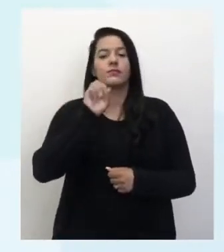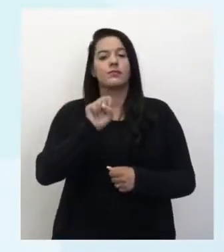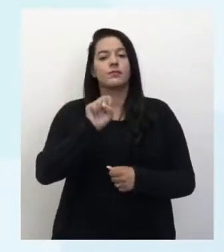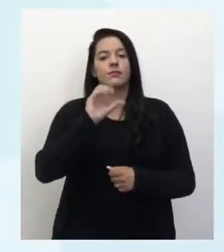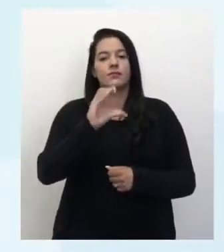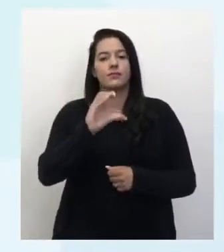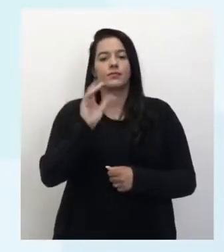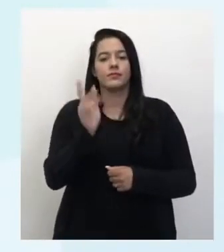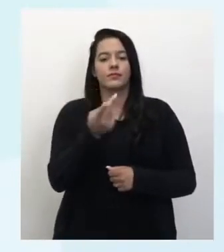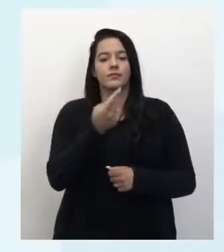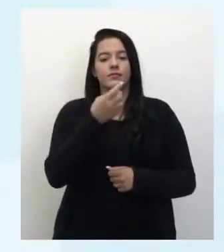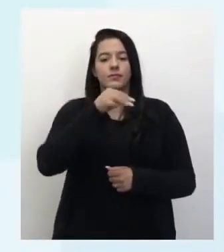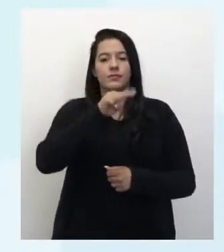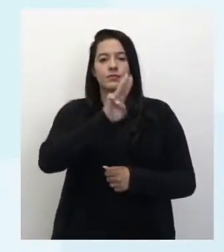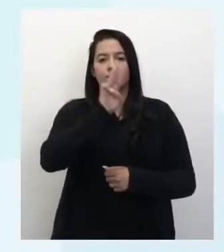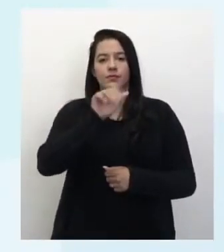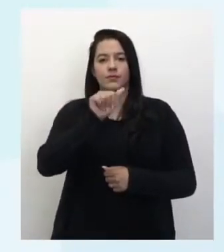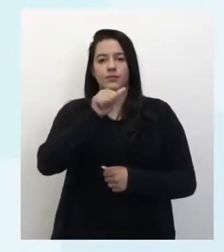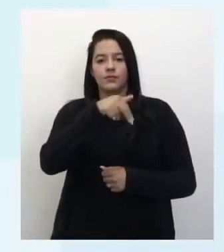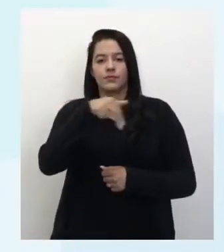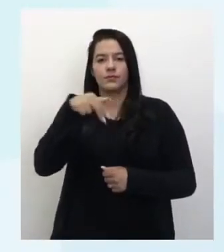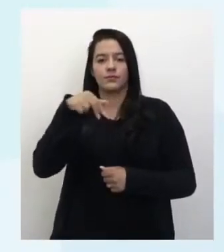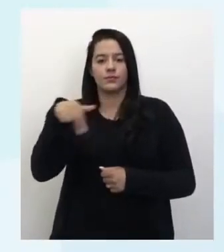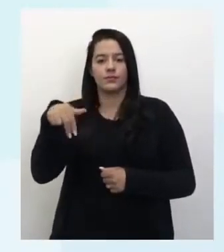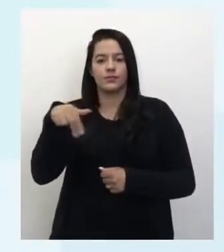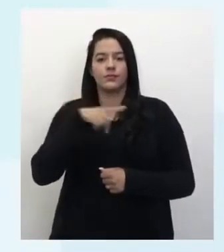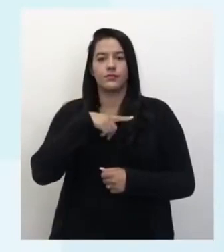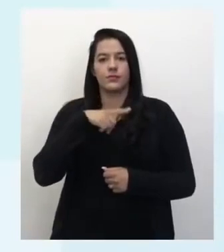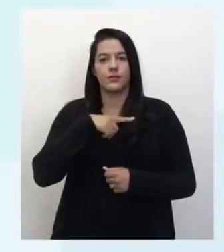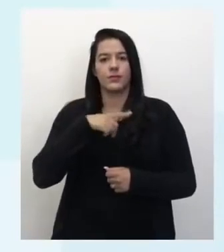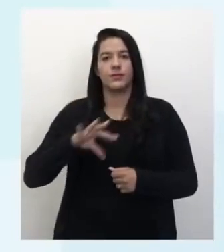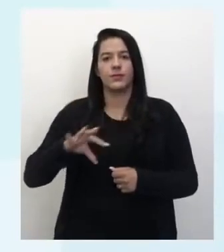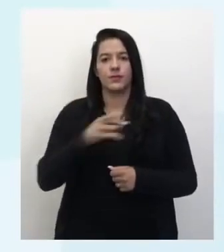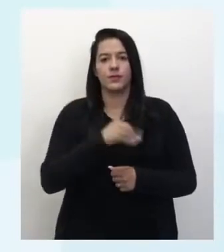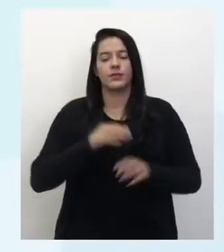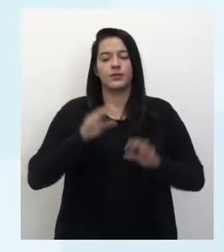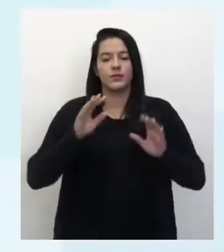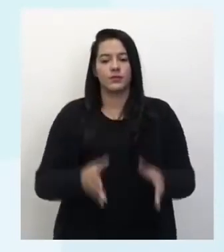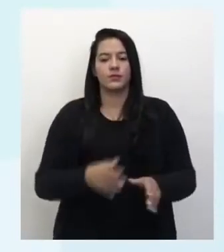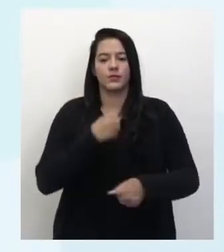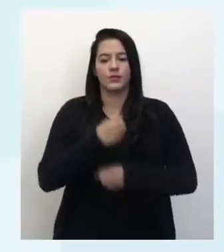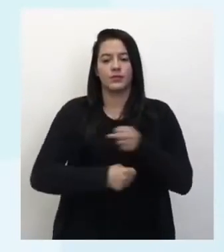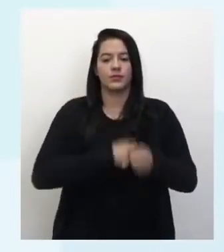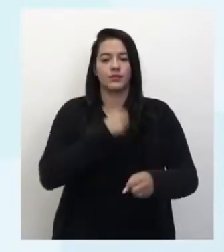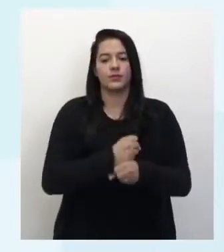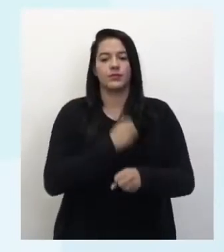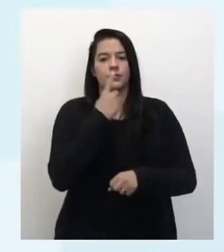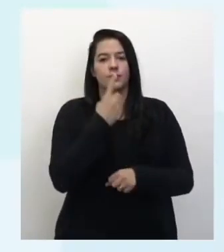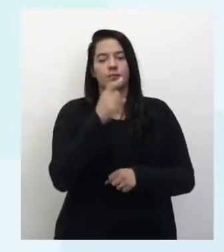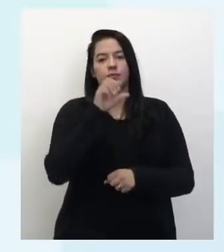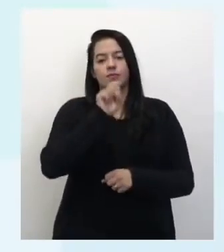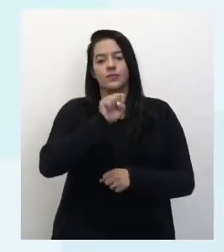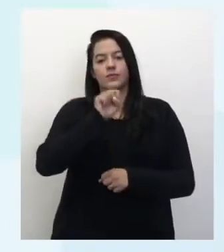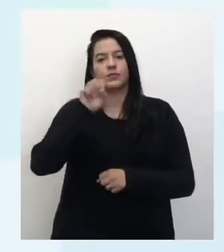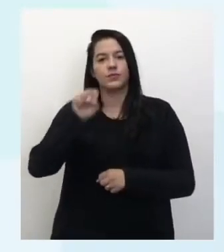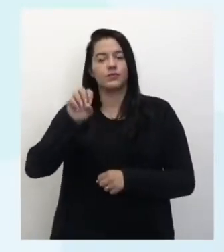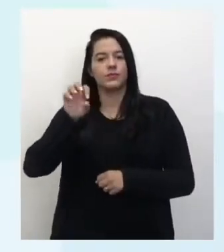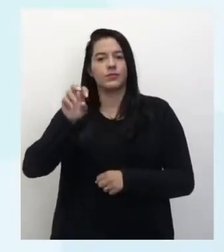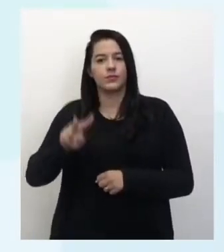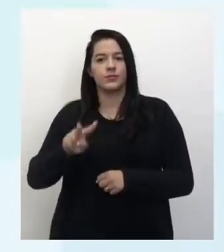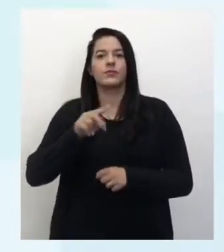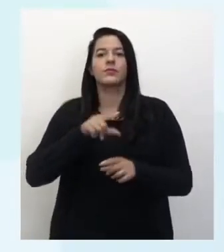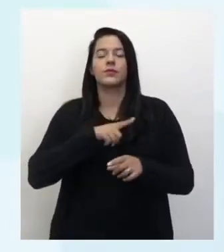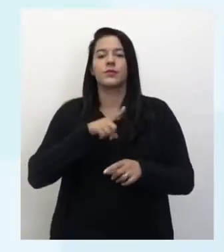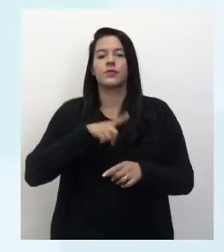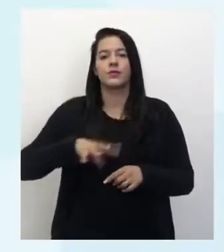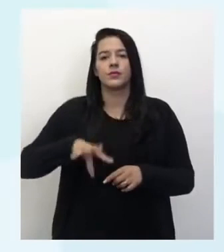Aí já, lá também nos anos 1800, né? E aí o Schwan, ele observou que os animais também eram formados por células. As